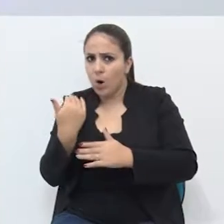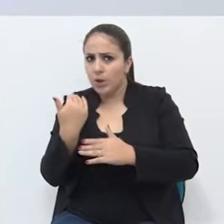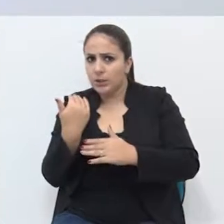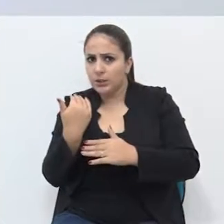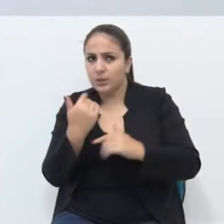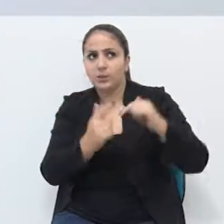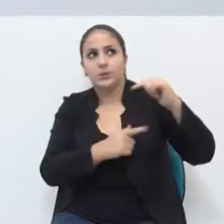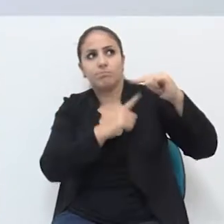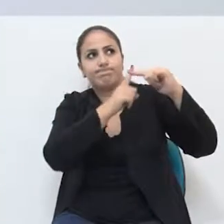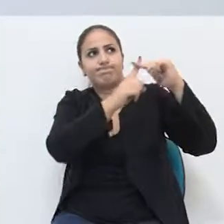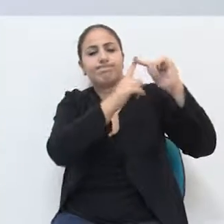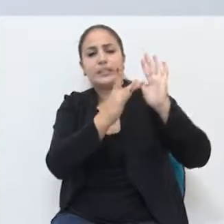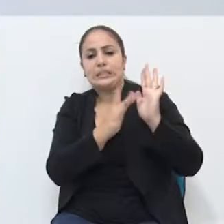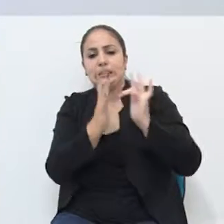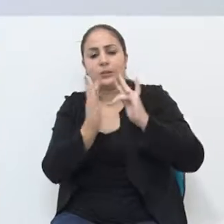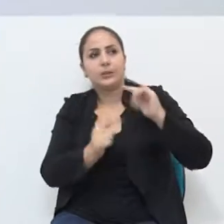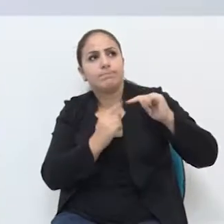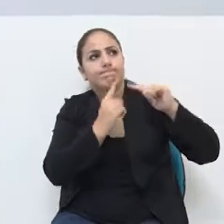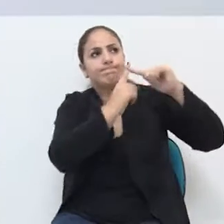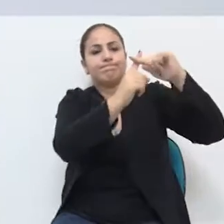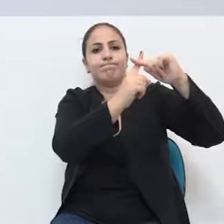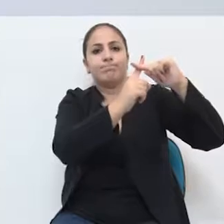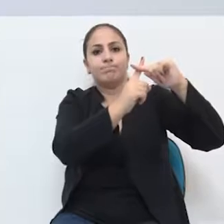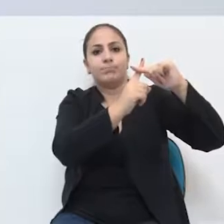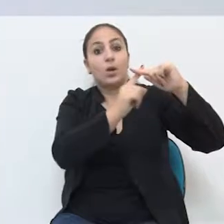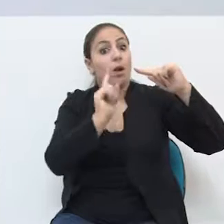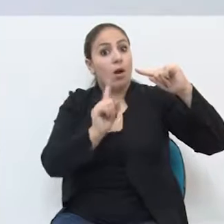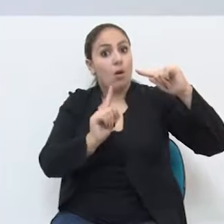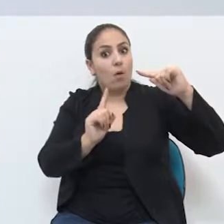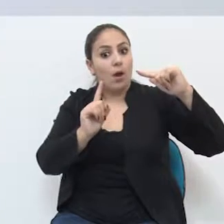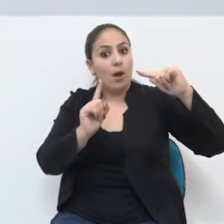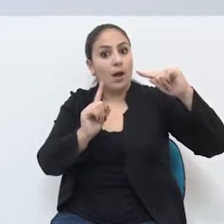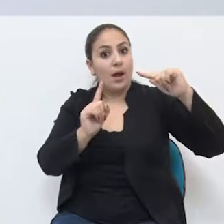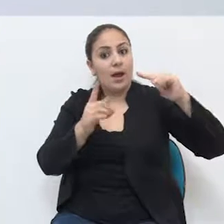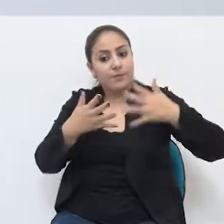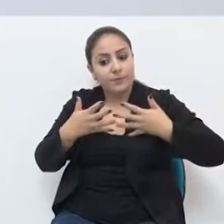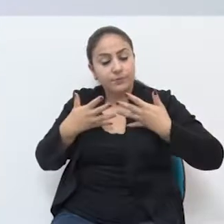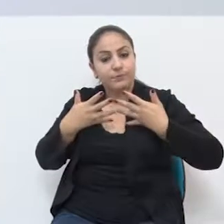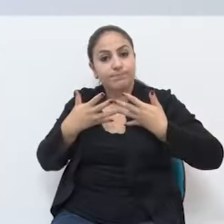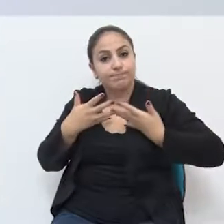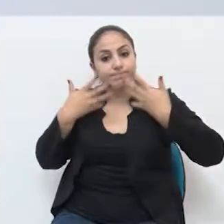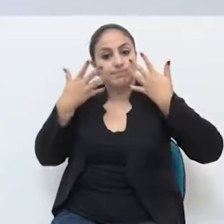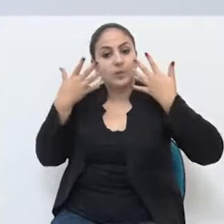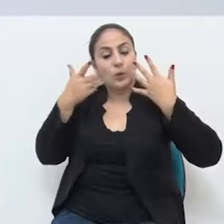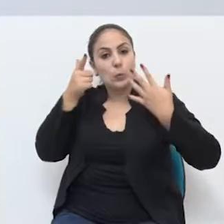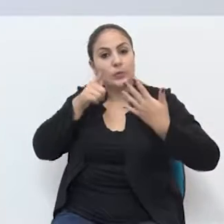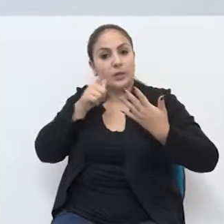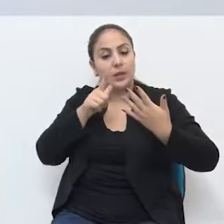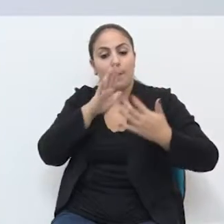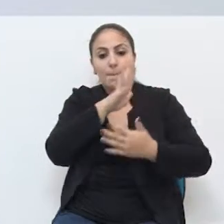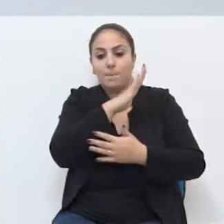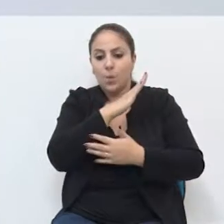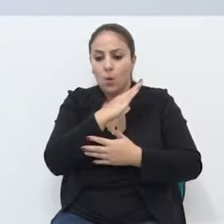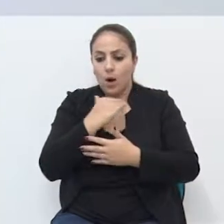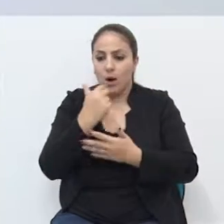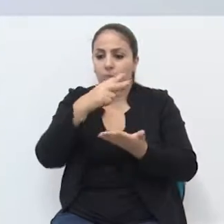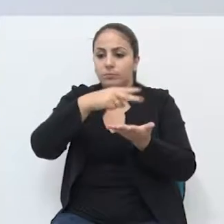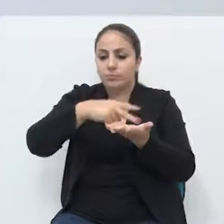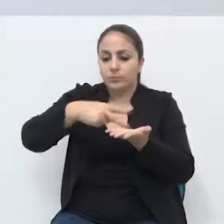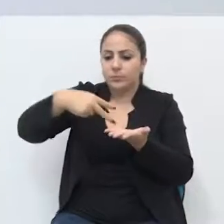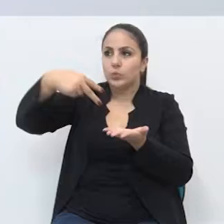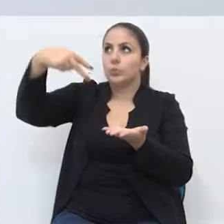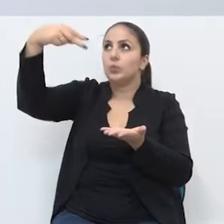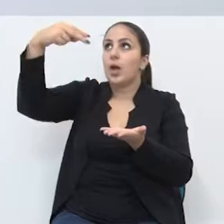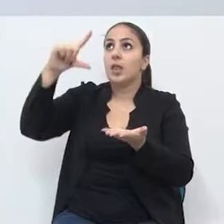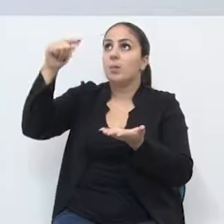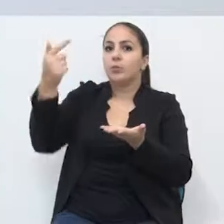mas foi a alegria da ressurreição. Cristo ressuscitou, venceu a morte, e ressuscitado convida toda a